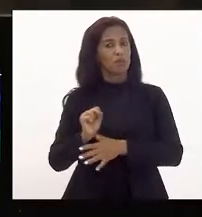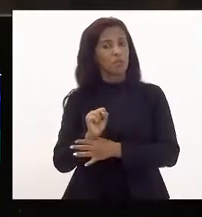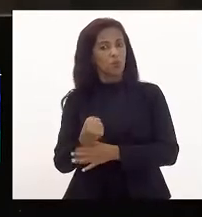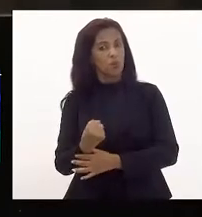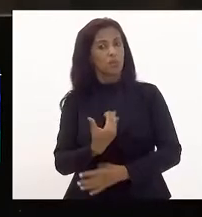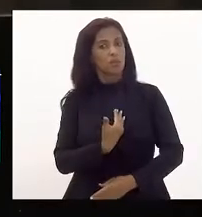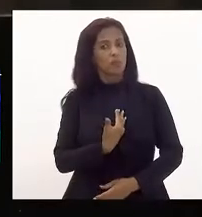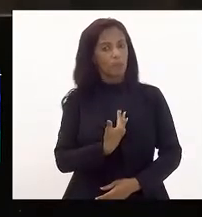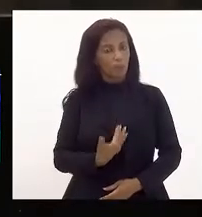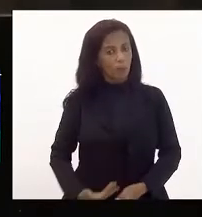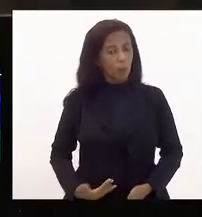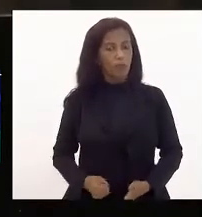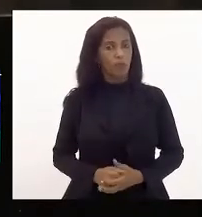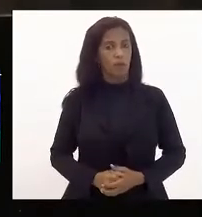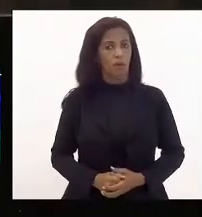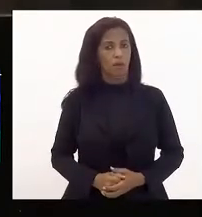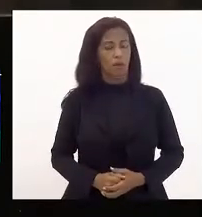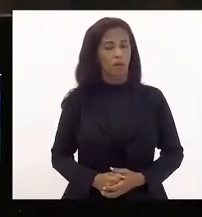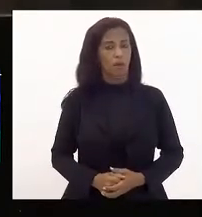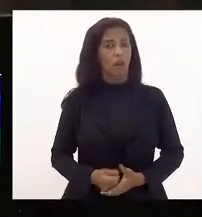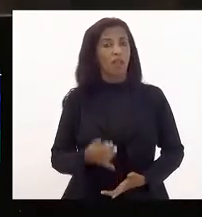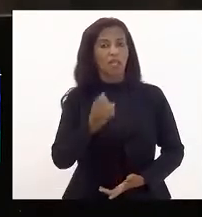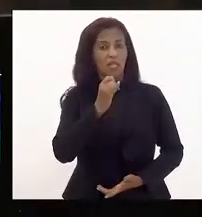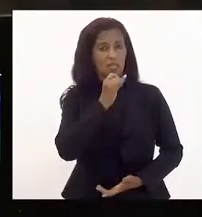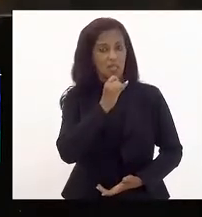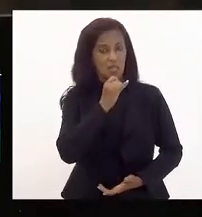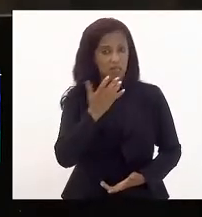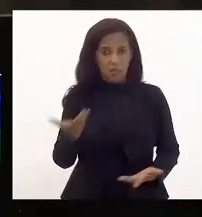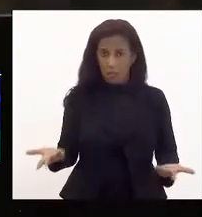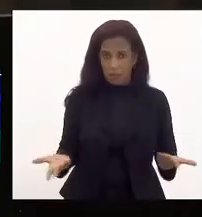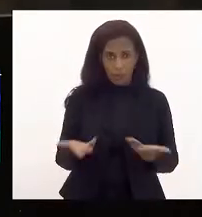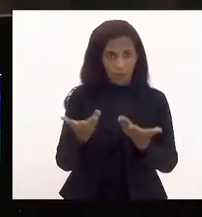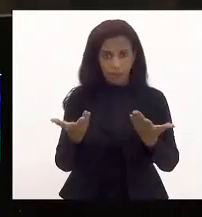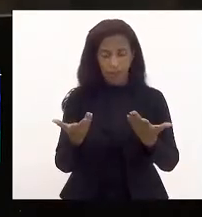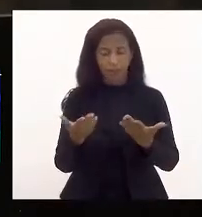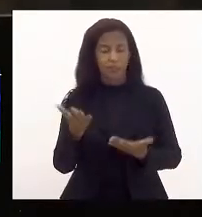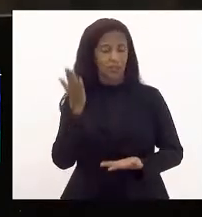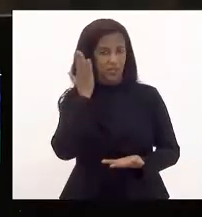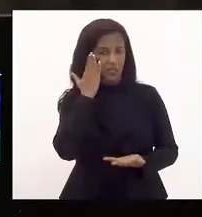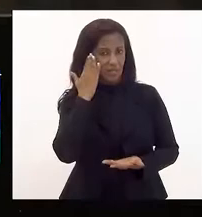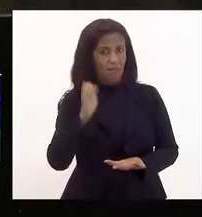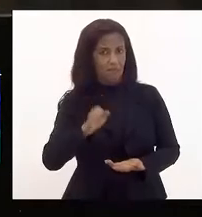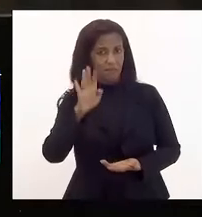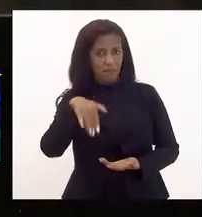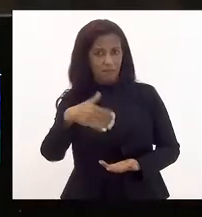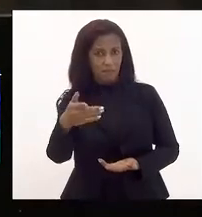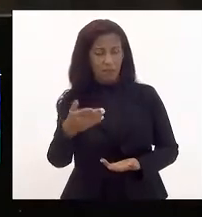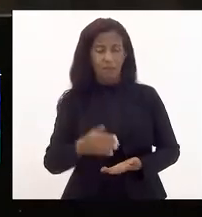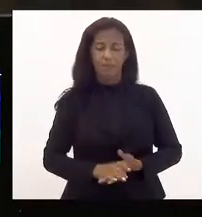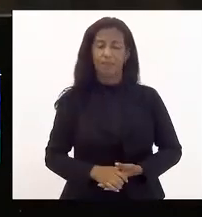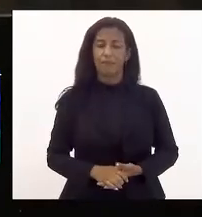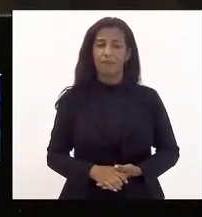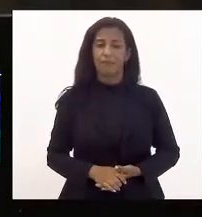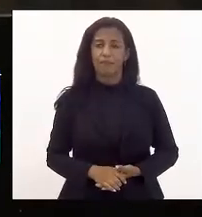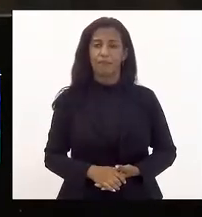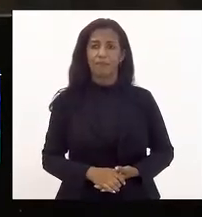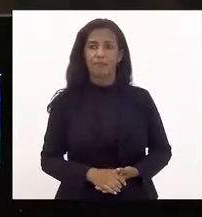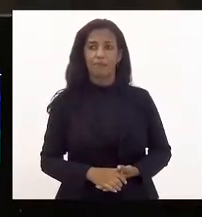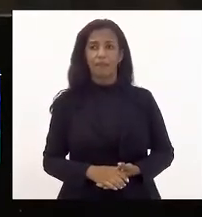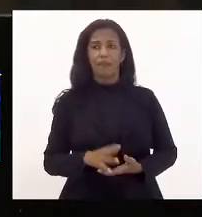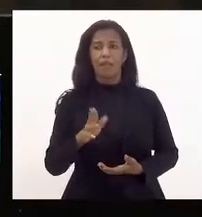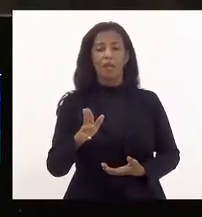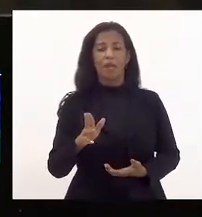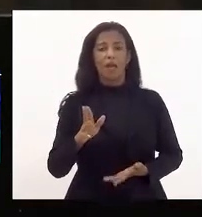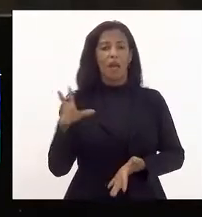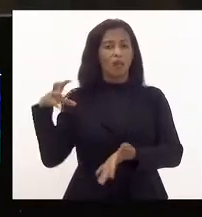pública. A título de exemplo, a gente sabe muito bem que as